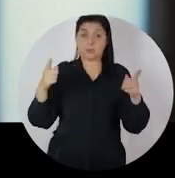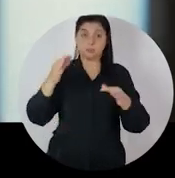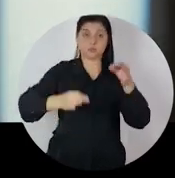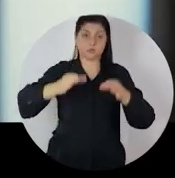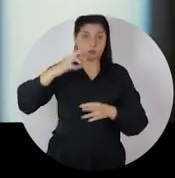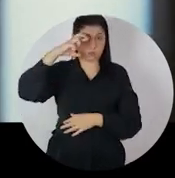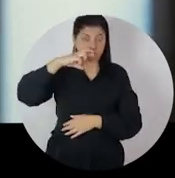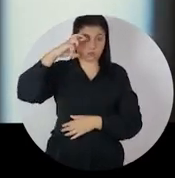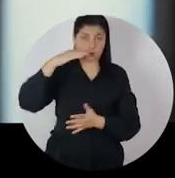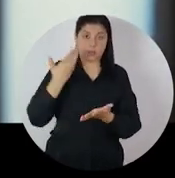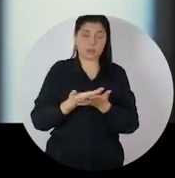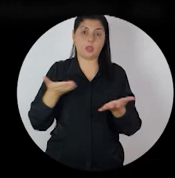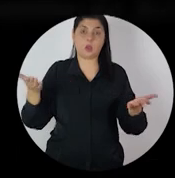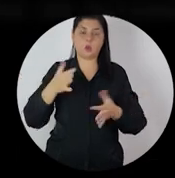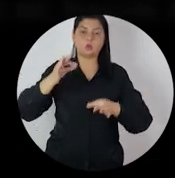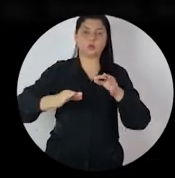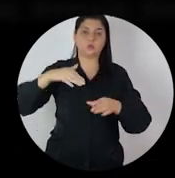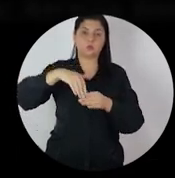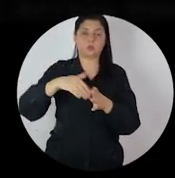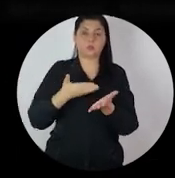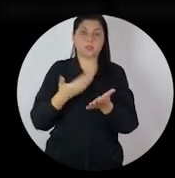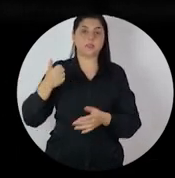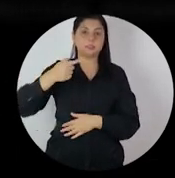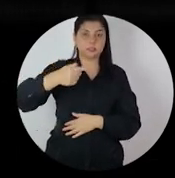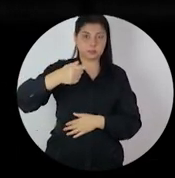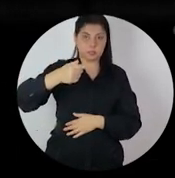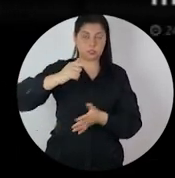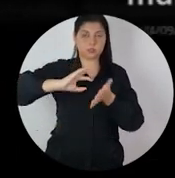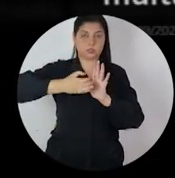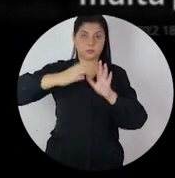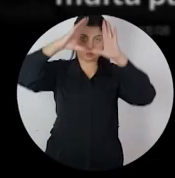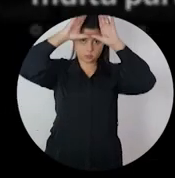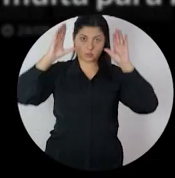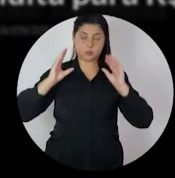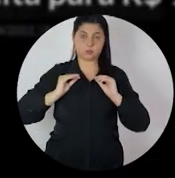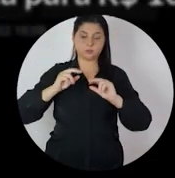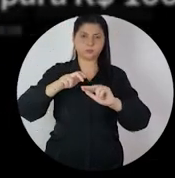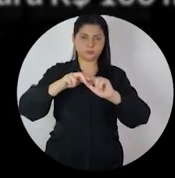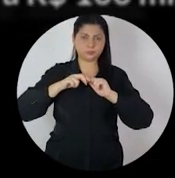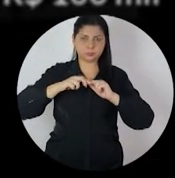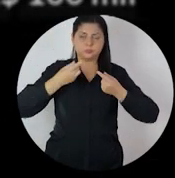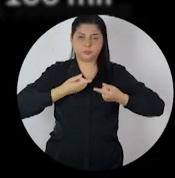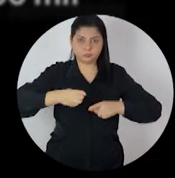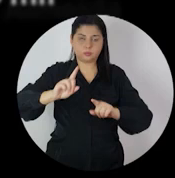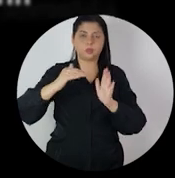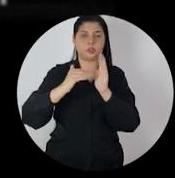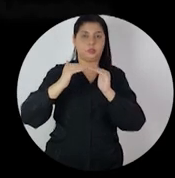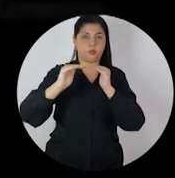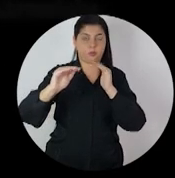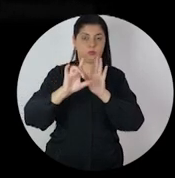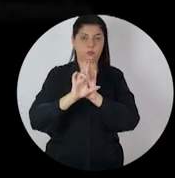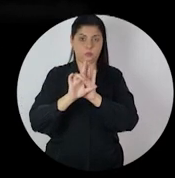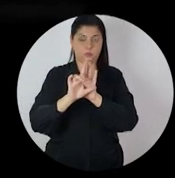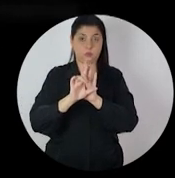mas a justiça está de olho. Até agora, a justiça eleitoral suspendeu sete peças da campanha de Márcia Pinheiro por ataques e por